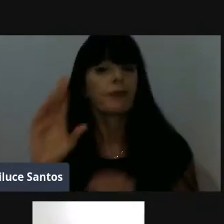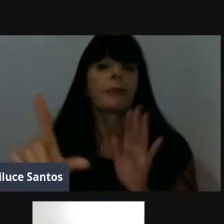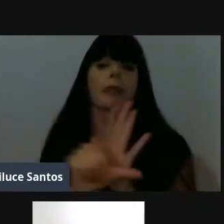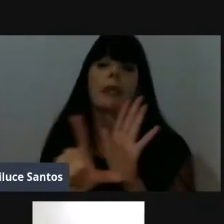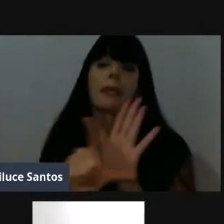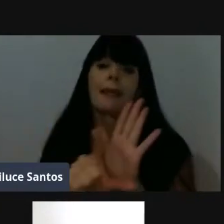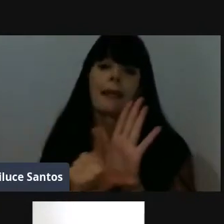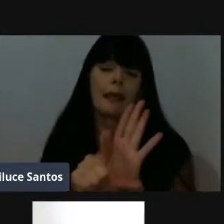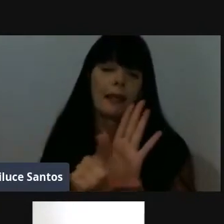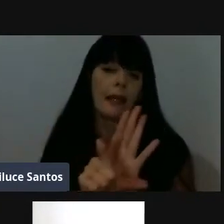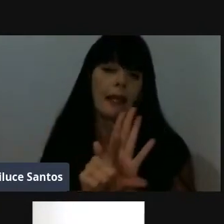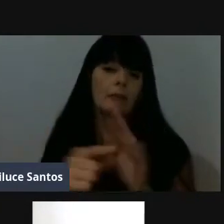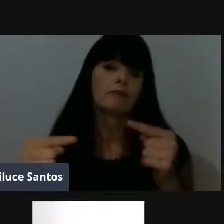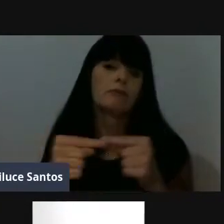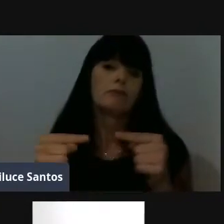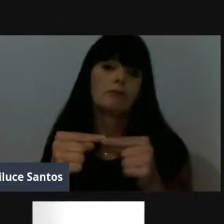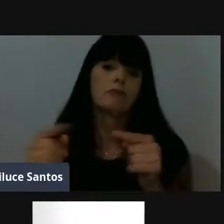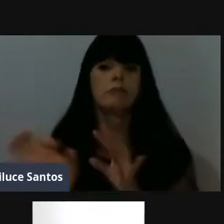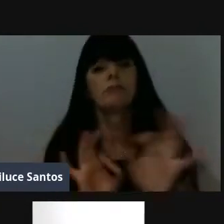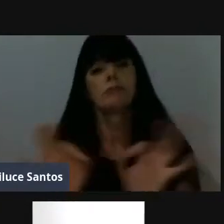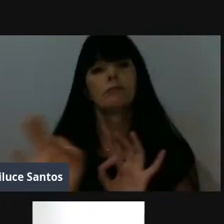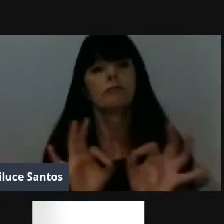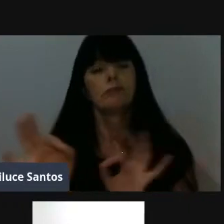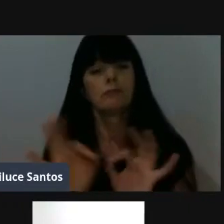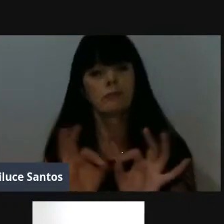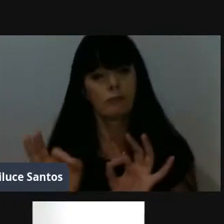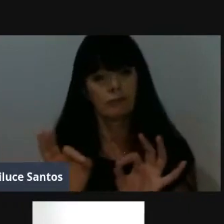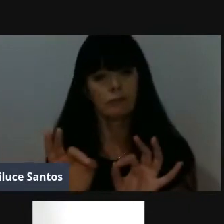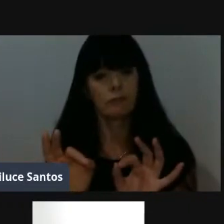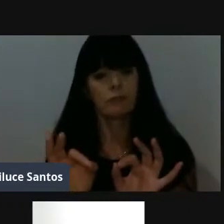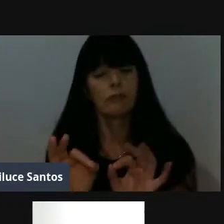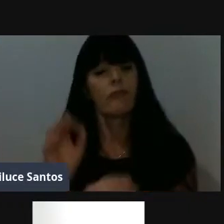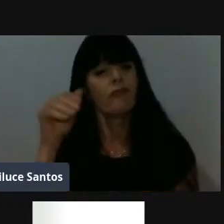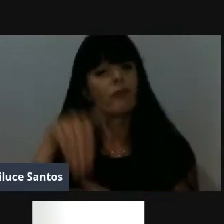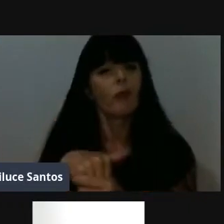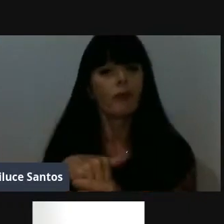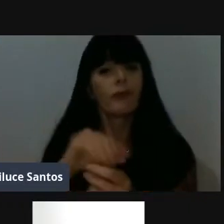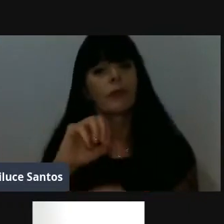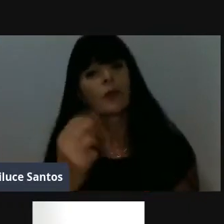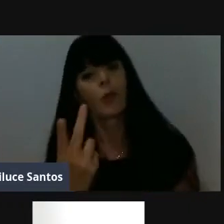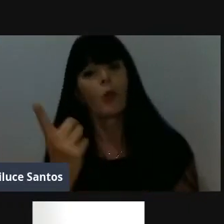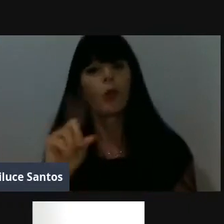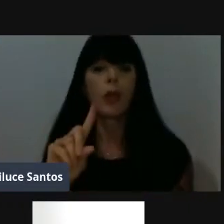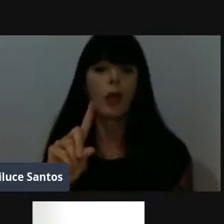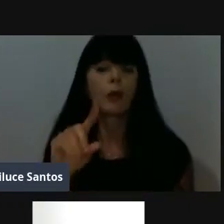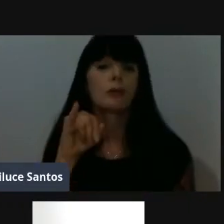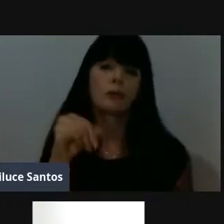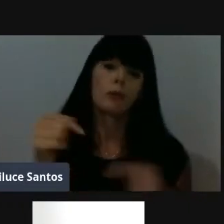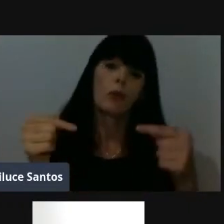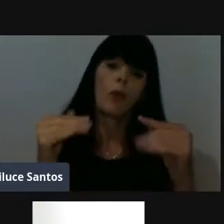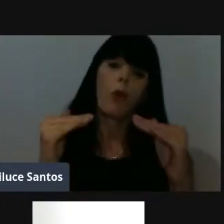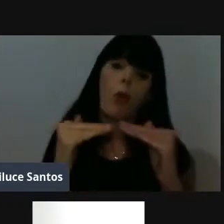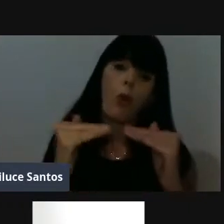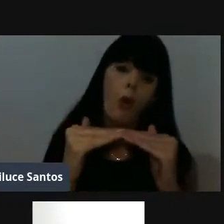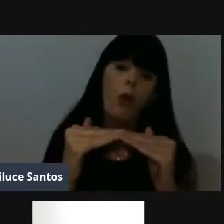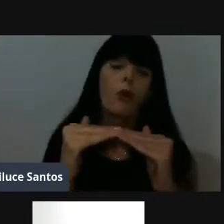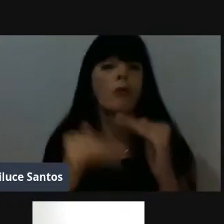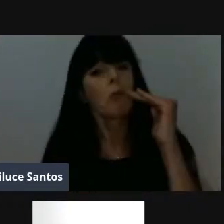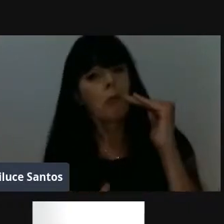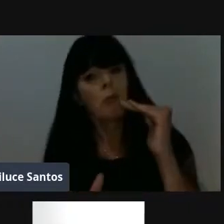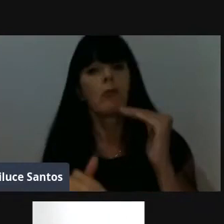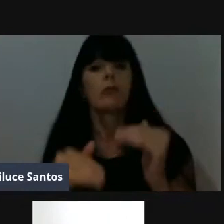em cima desses projetos também, né, votar ou não, né, se está de acordo, criar emenda, criar